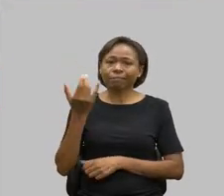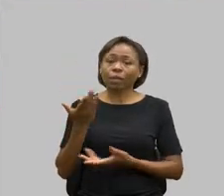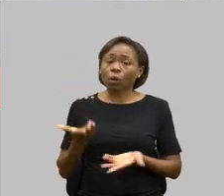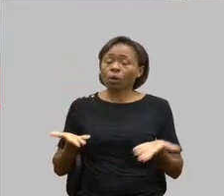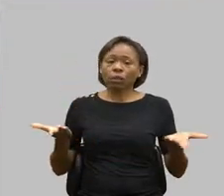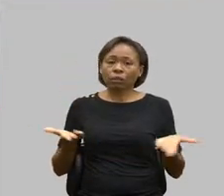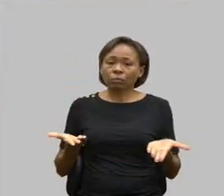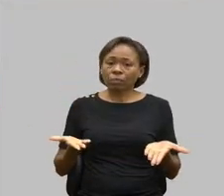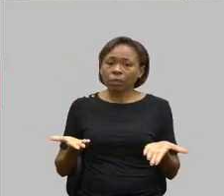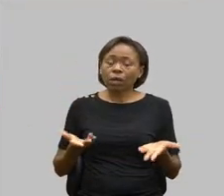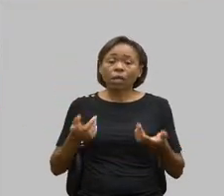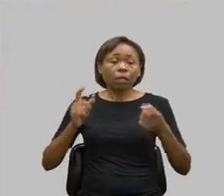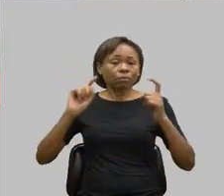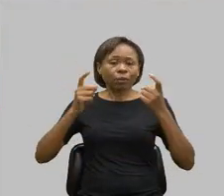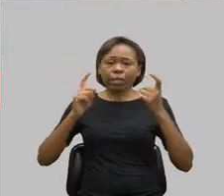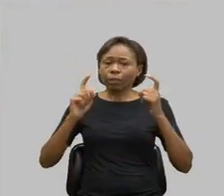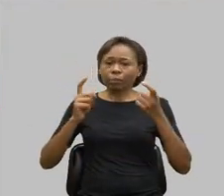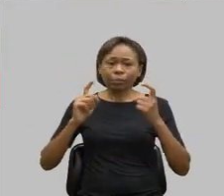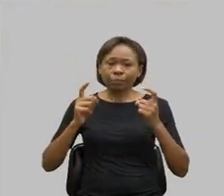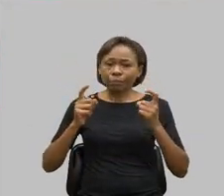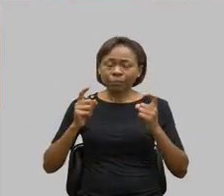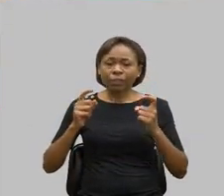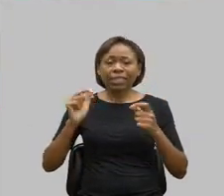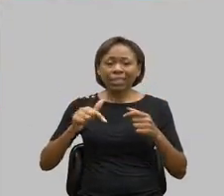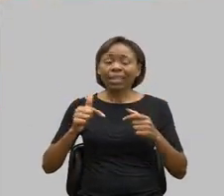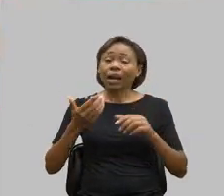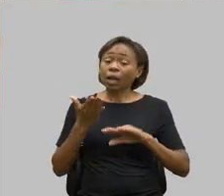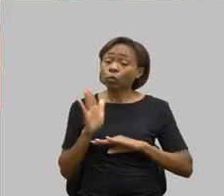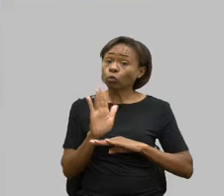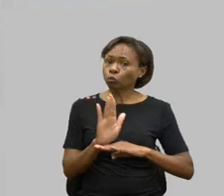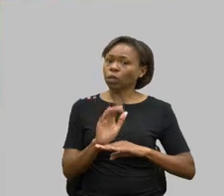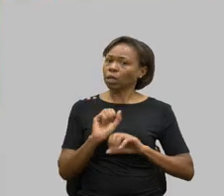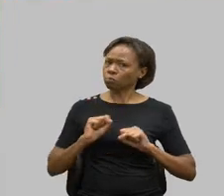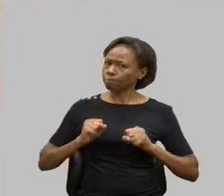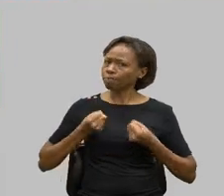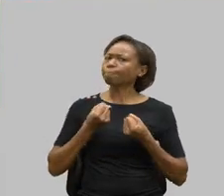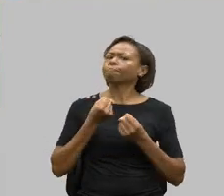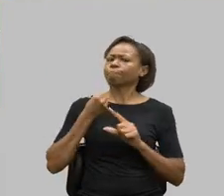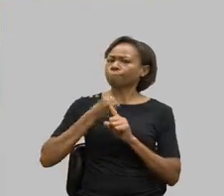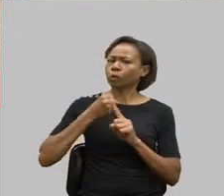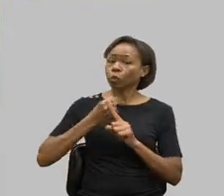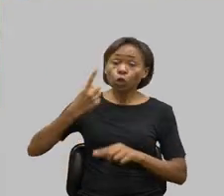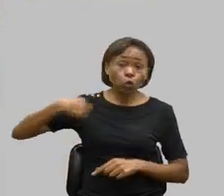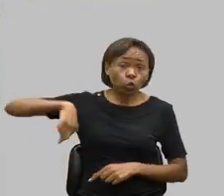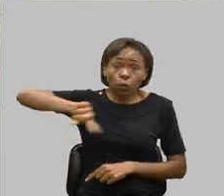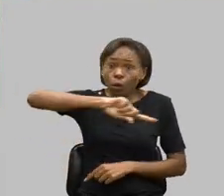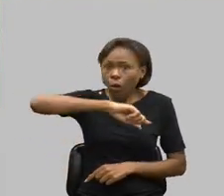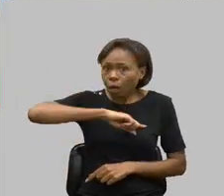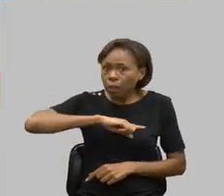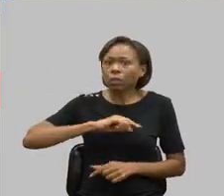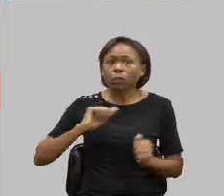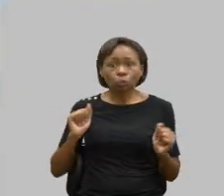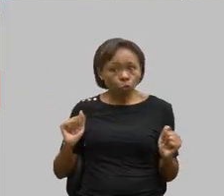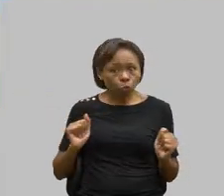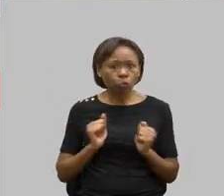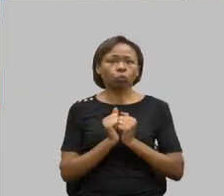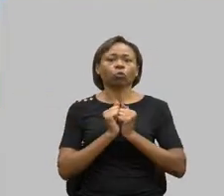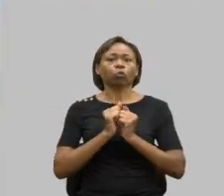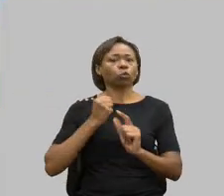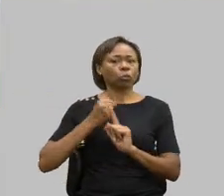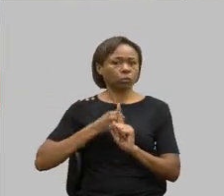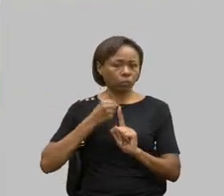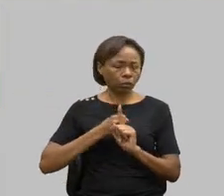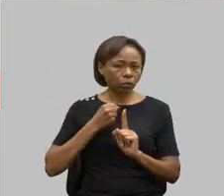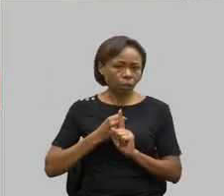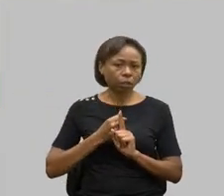engrandece demais essa nossa luta que somos de todos nós. Todos nós. Somos de todos nós. E